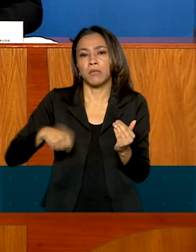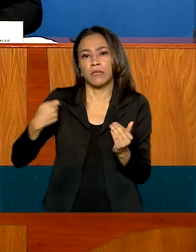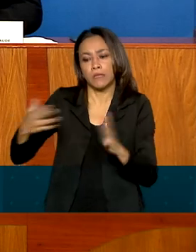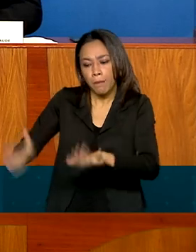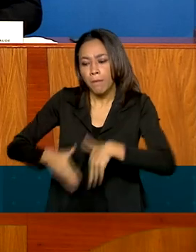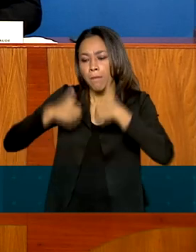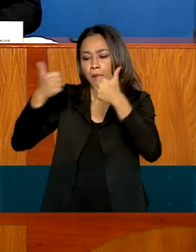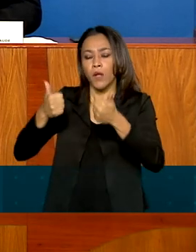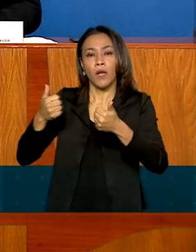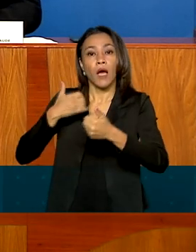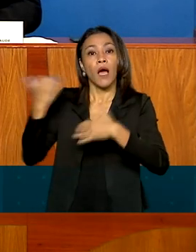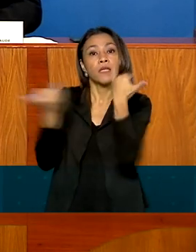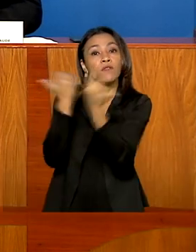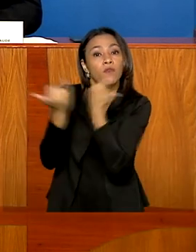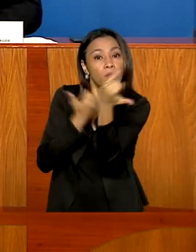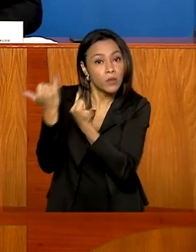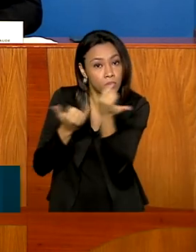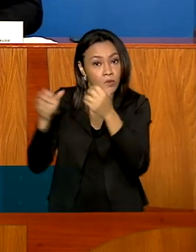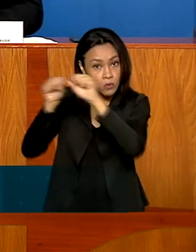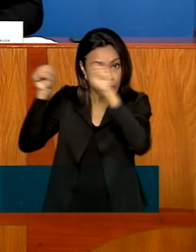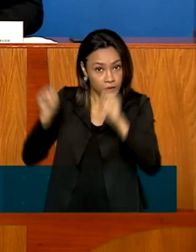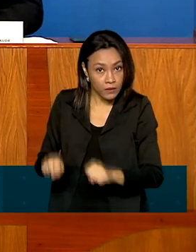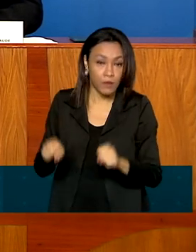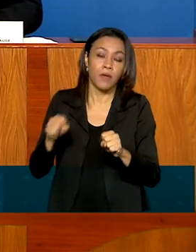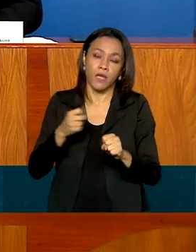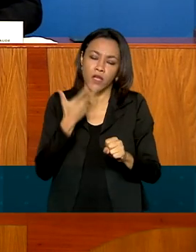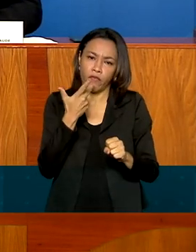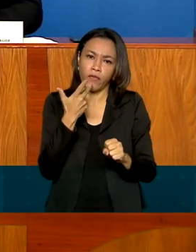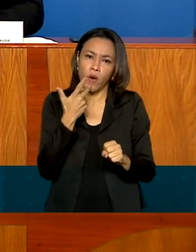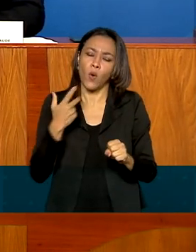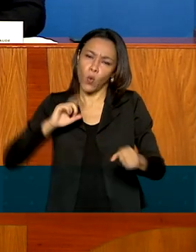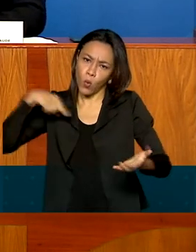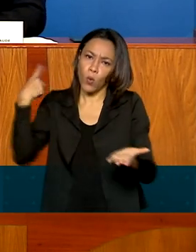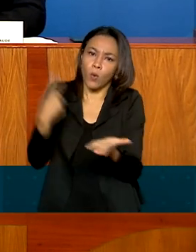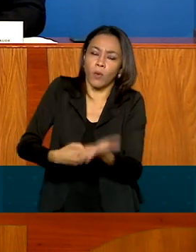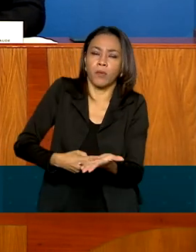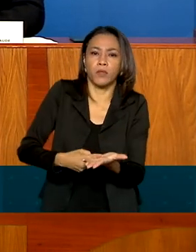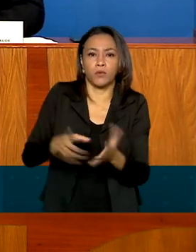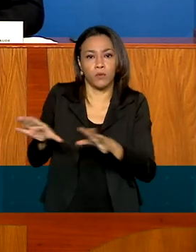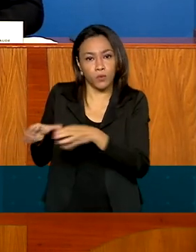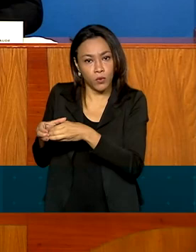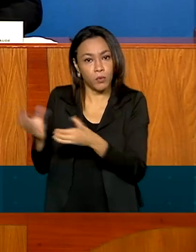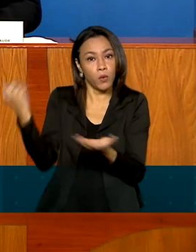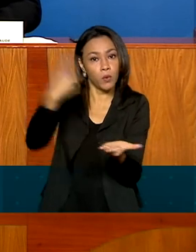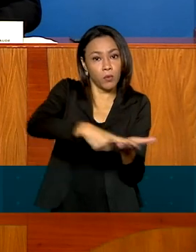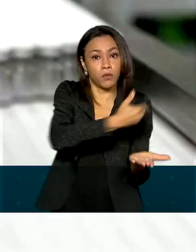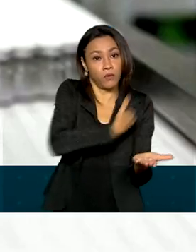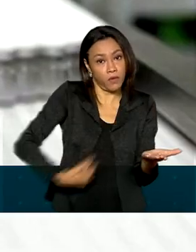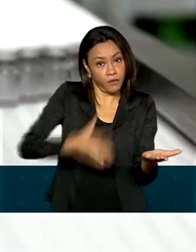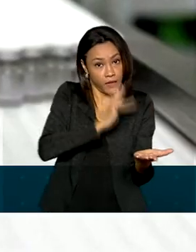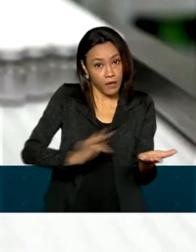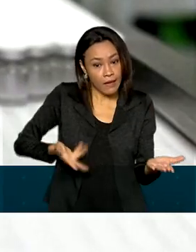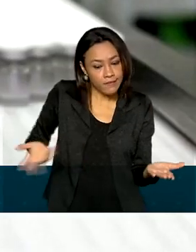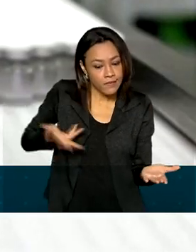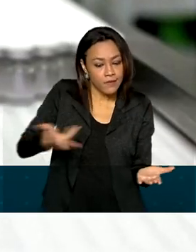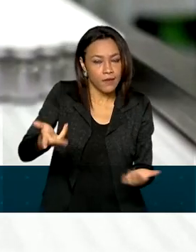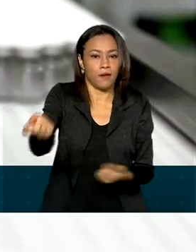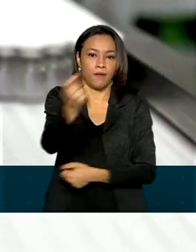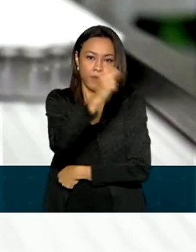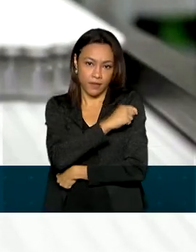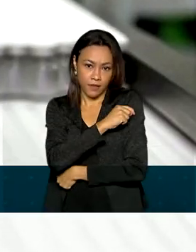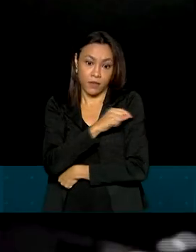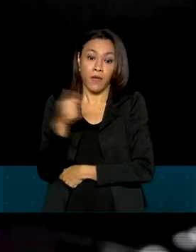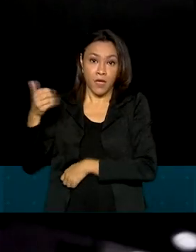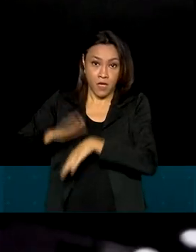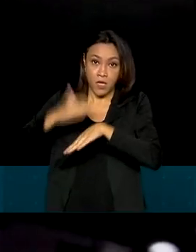sistemas de informação. E reiterou o compromisso do grupo e do governo federal em acelerar a vacinação. Segundo ele, mais